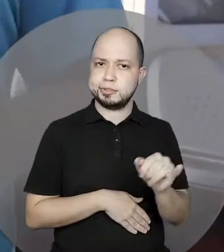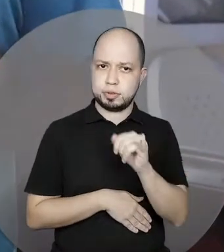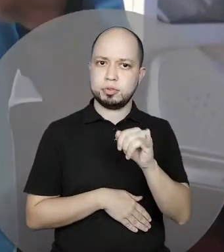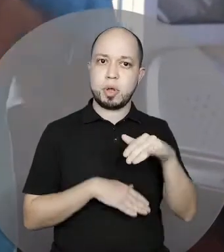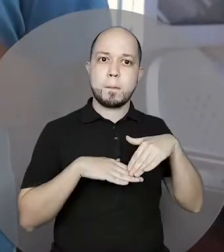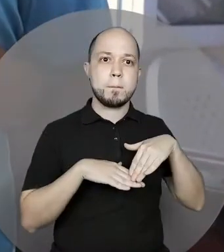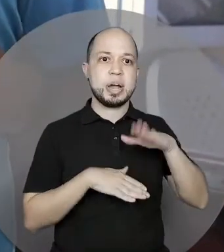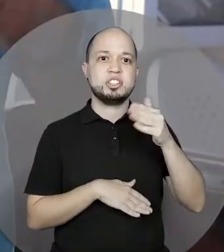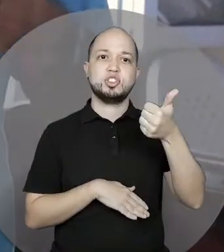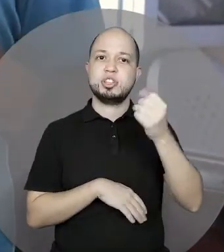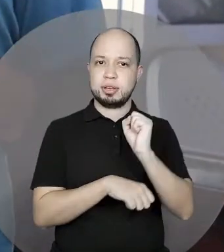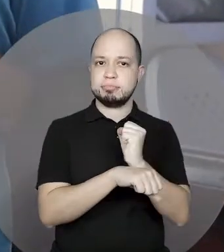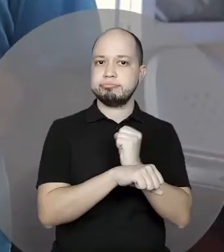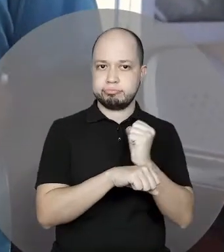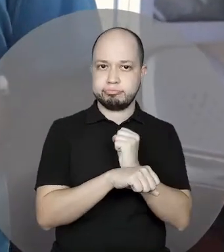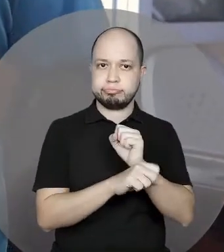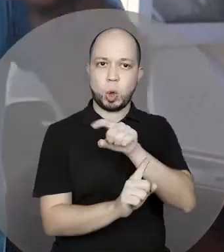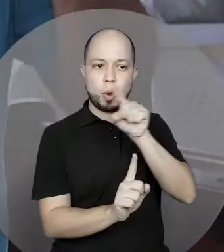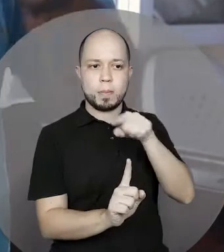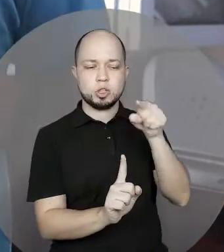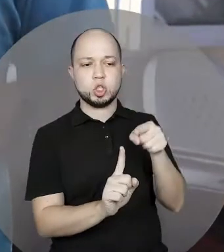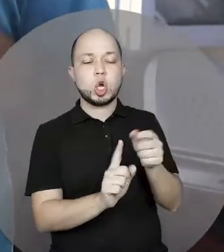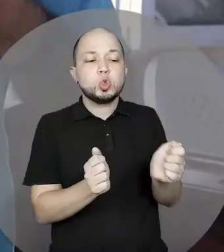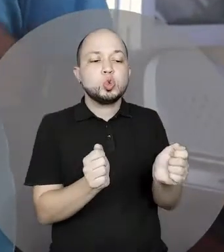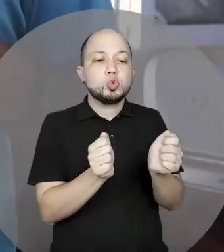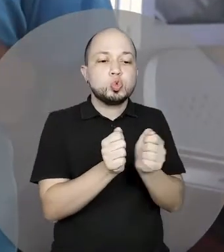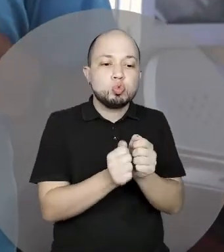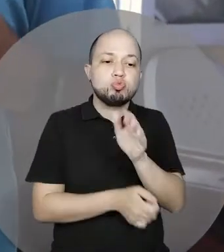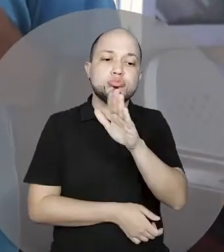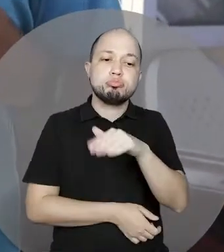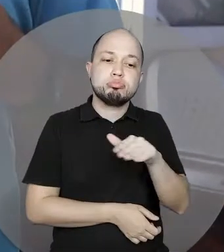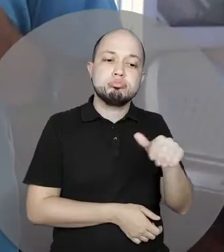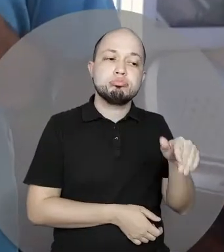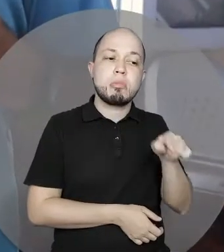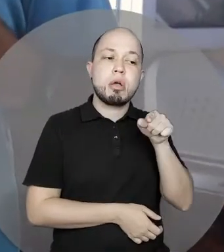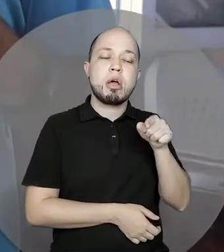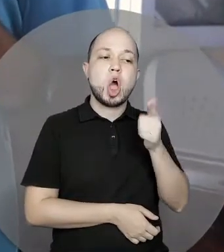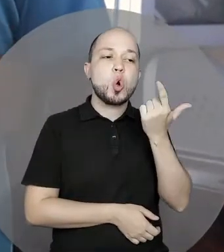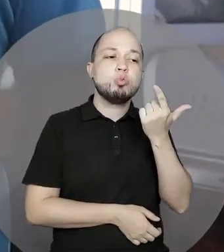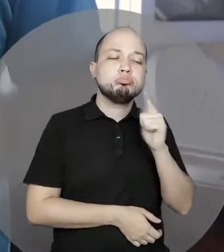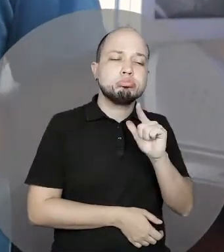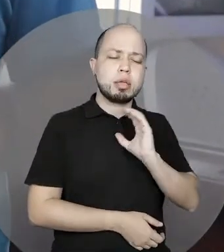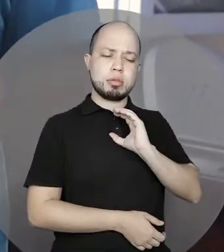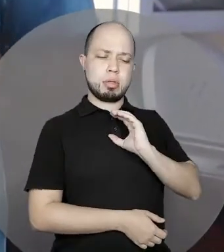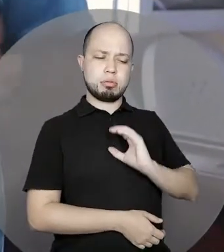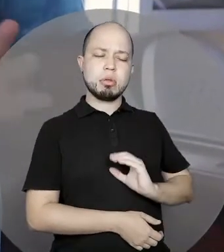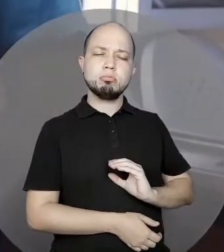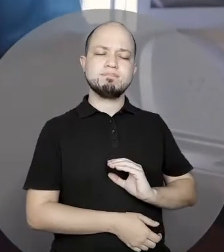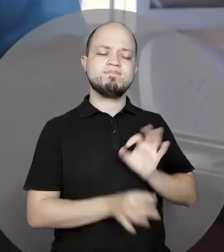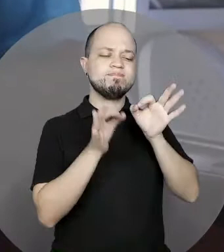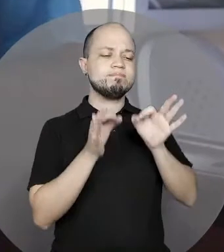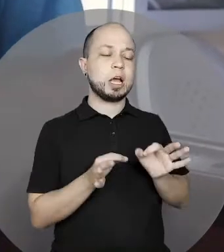anos. O nosso objetivo é, junto com essas crianças, fazer elas cidadãos honestos e plenos lá para o futuro. Eles entram aqui com